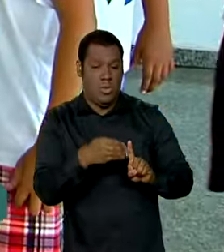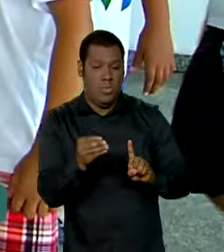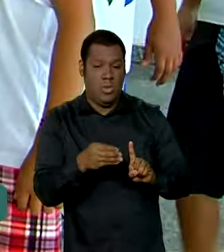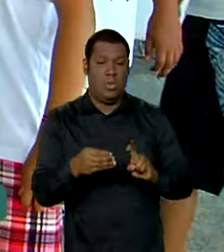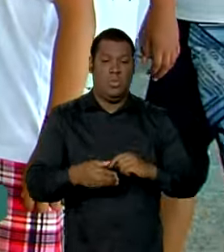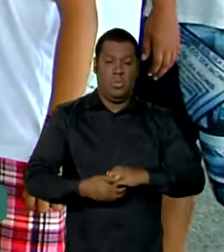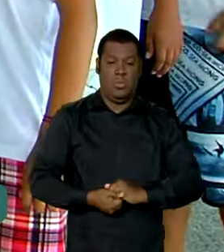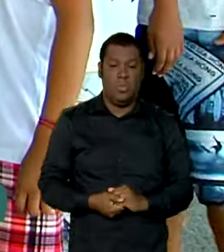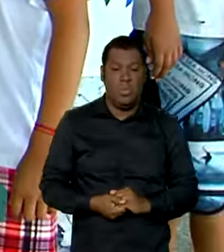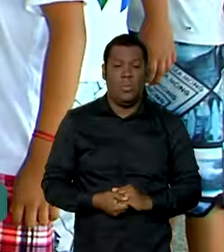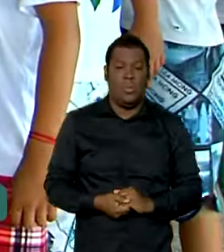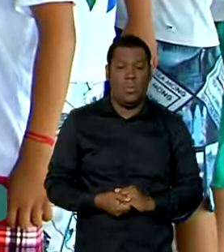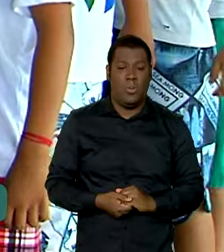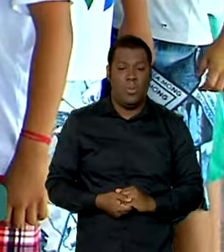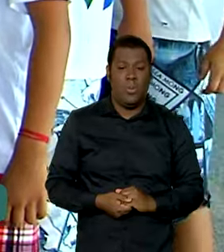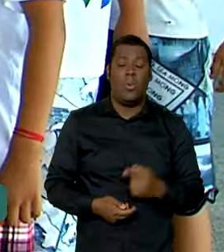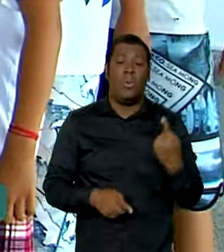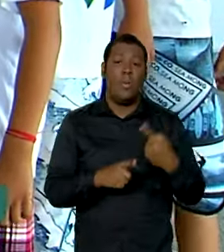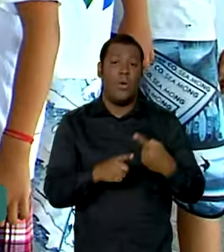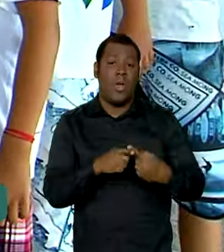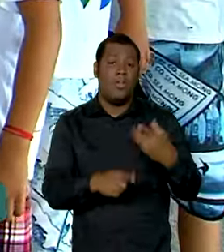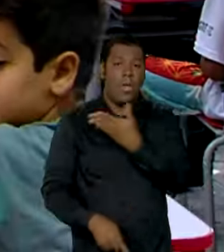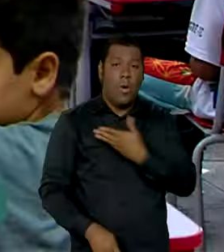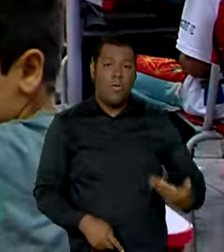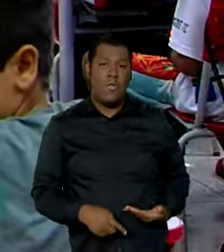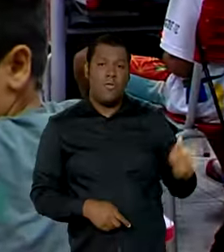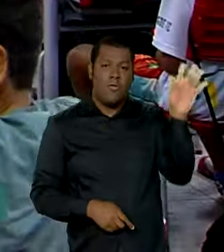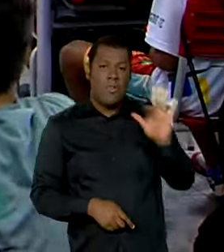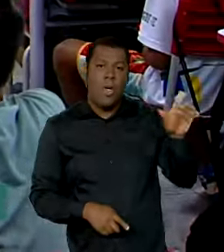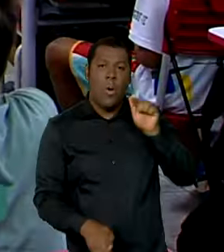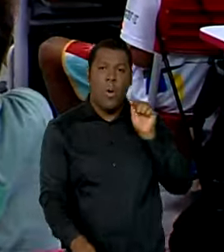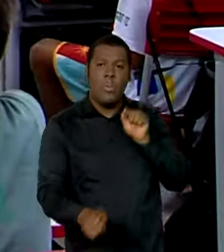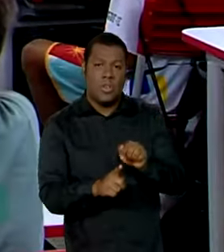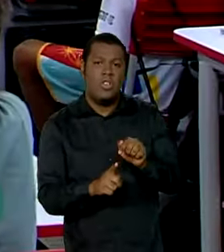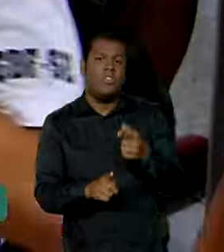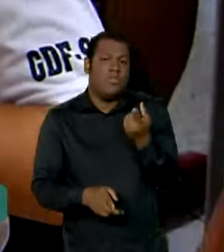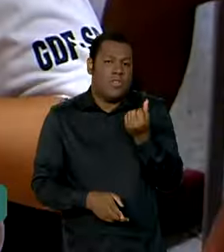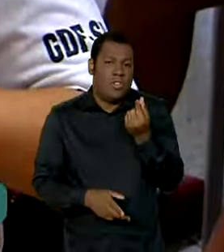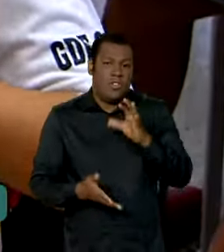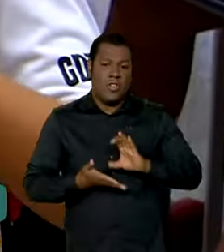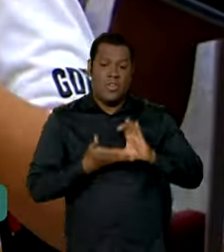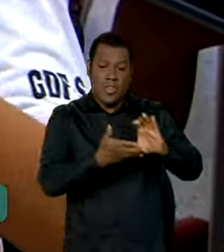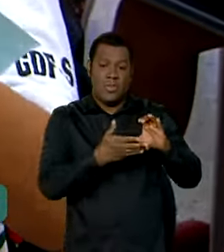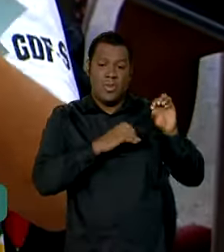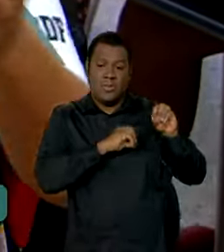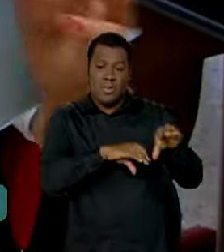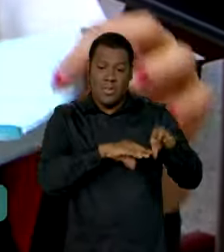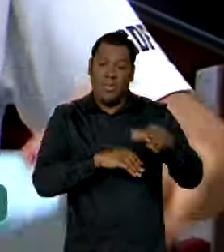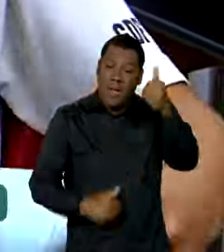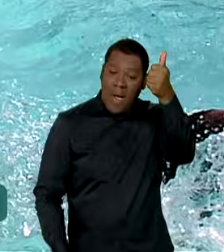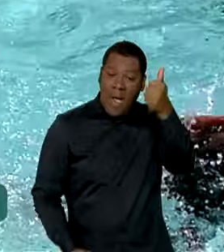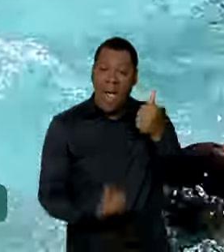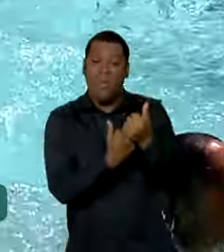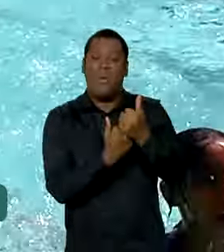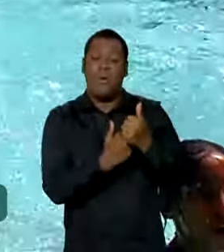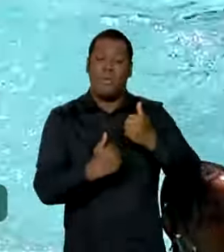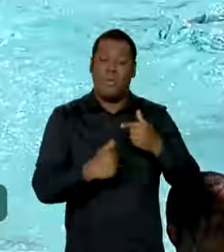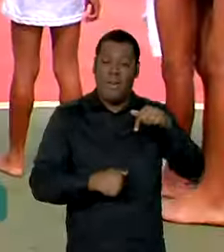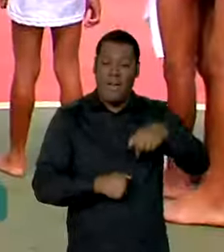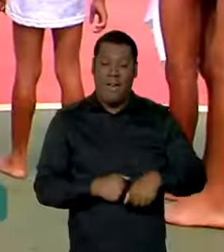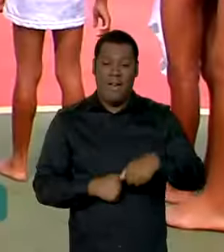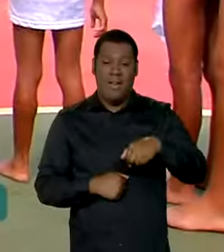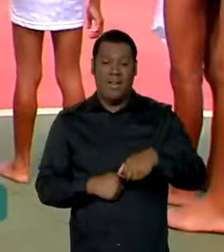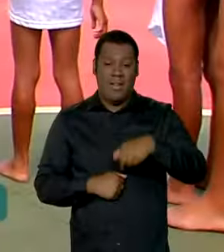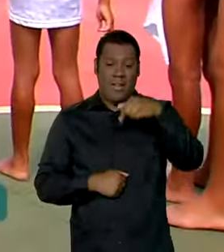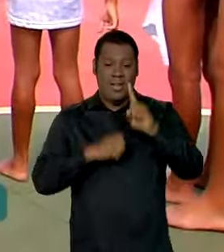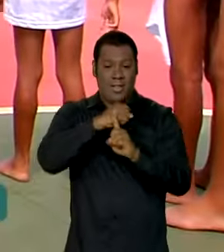socioeconômica, porque, para o governo federal, investir na educação é contribuir para o desenvolvimento